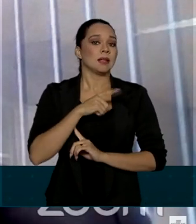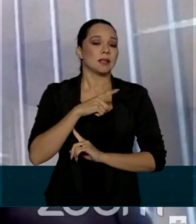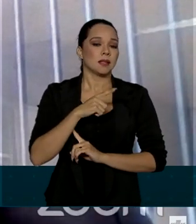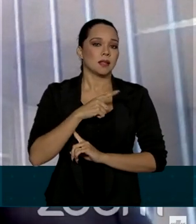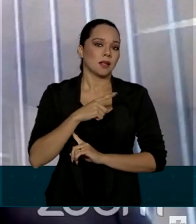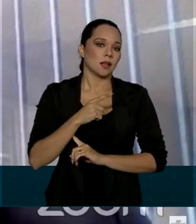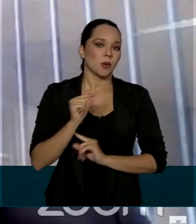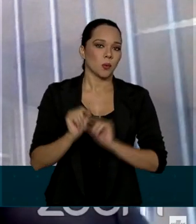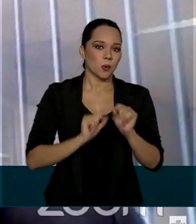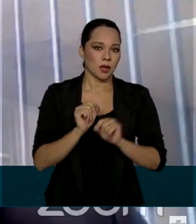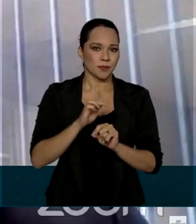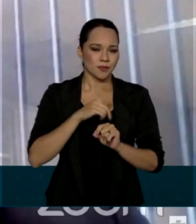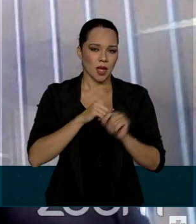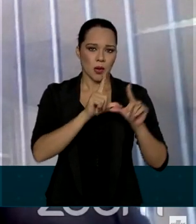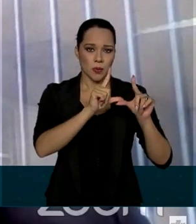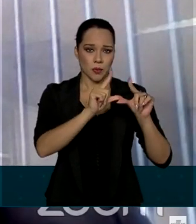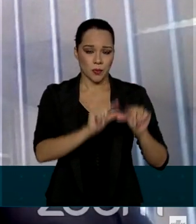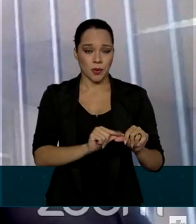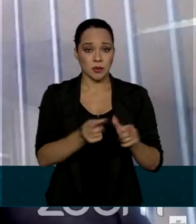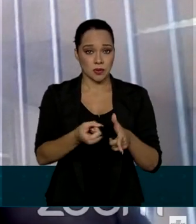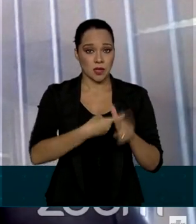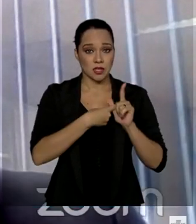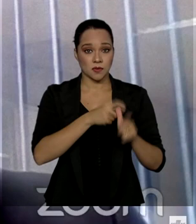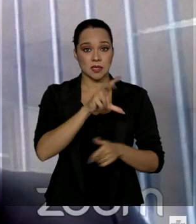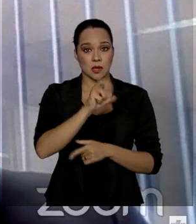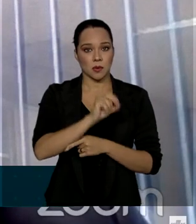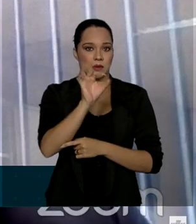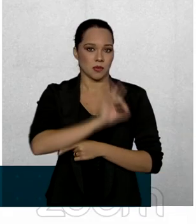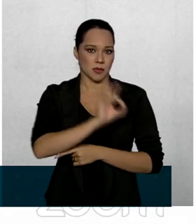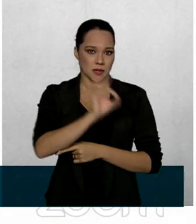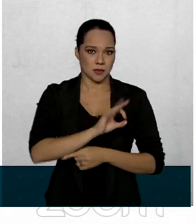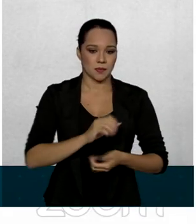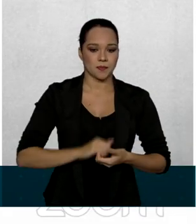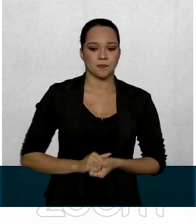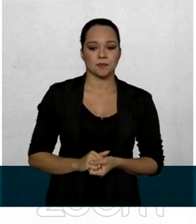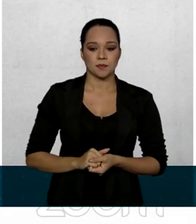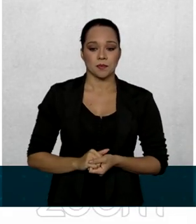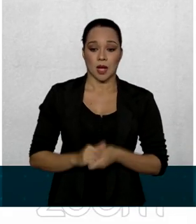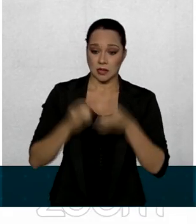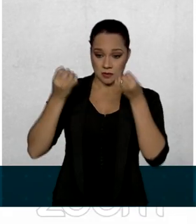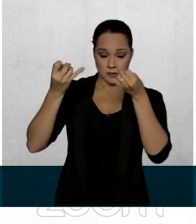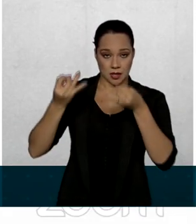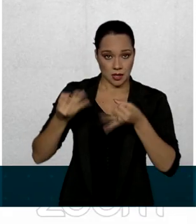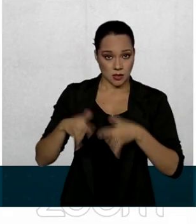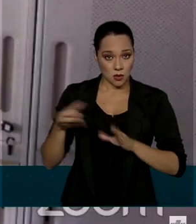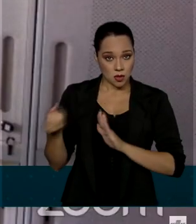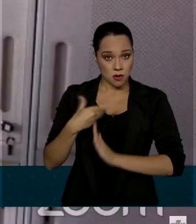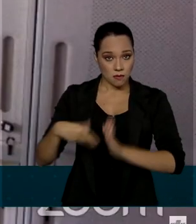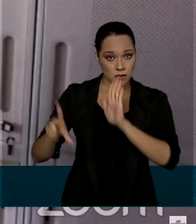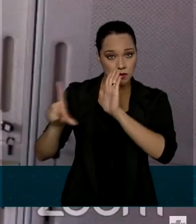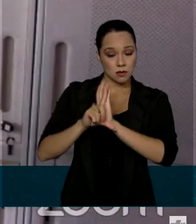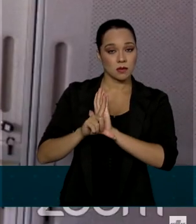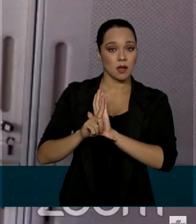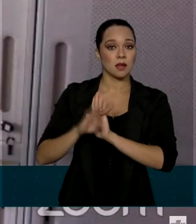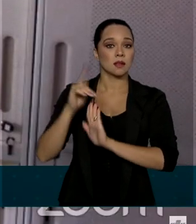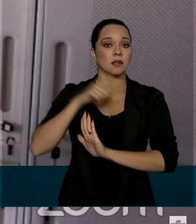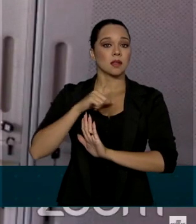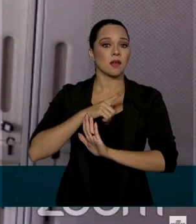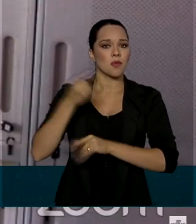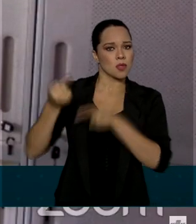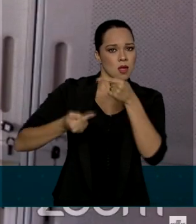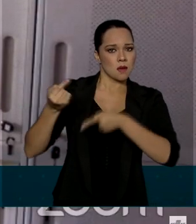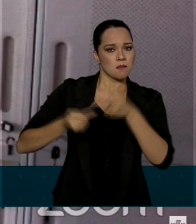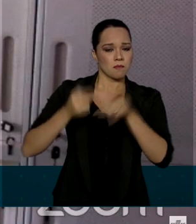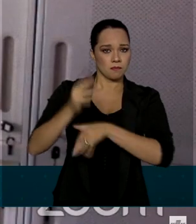aí uma redução na dívida de 50%. As explicações sobre a nova lei ocorreram durante um